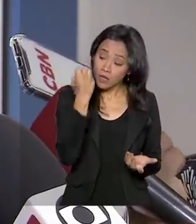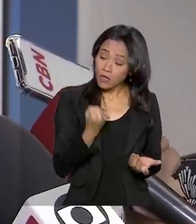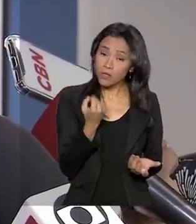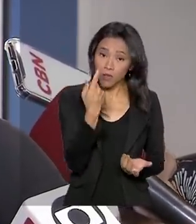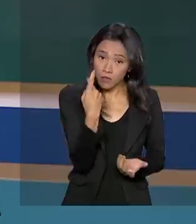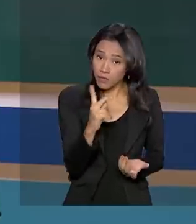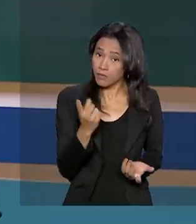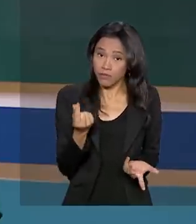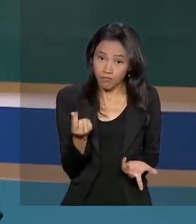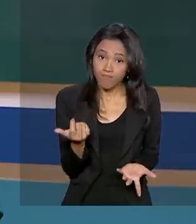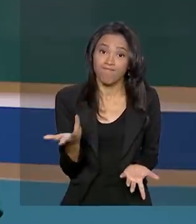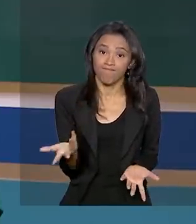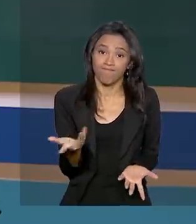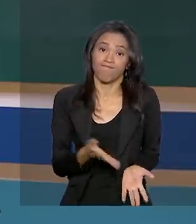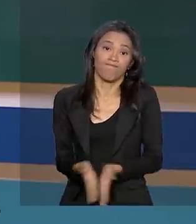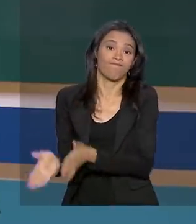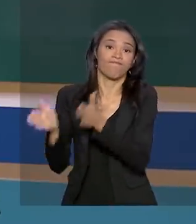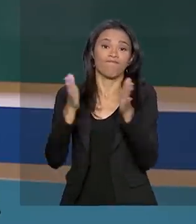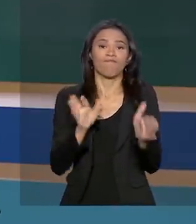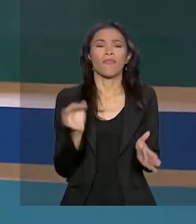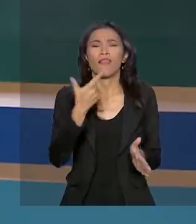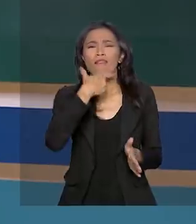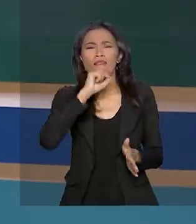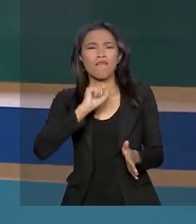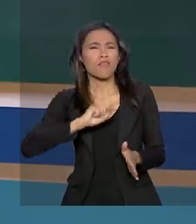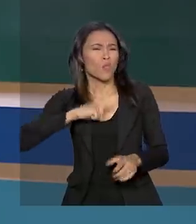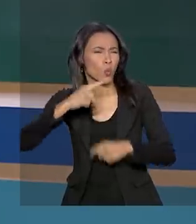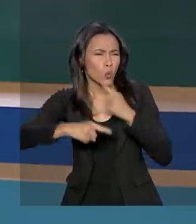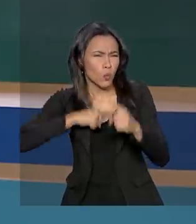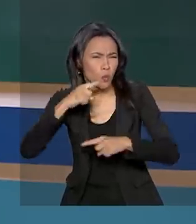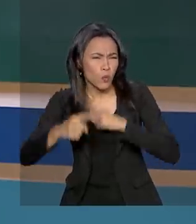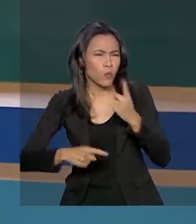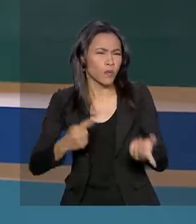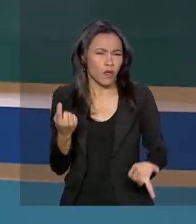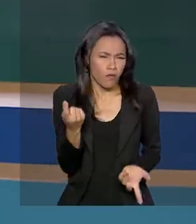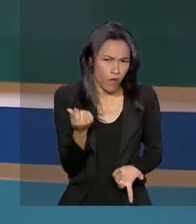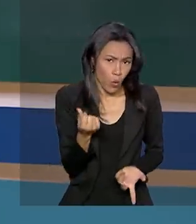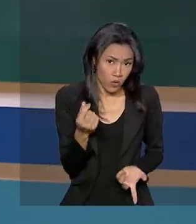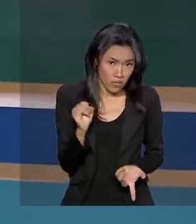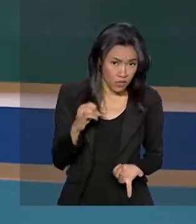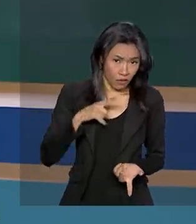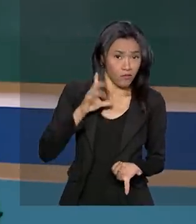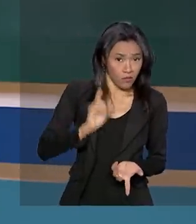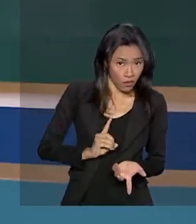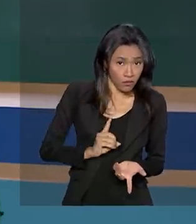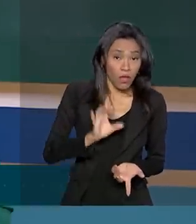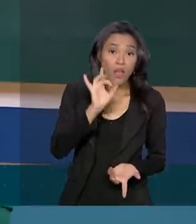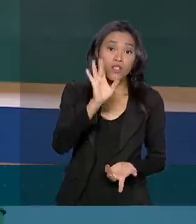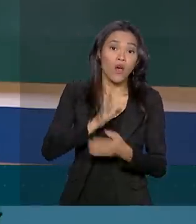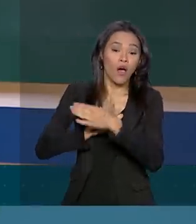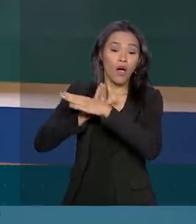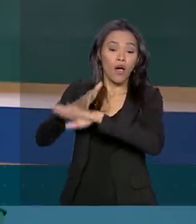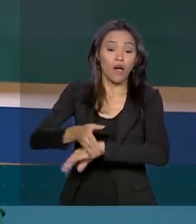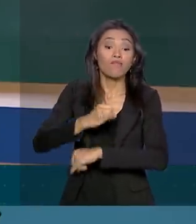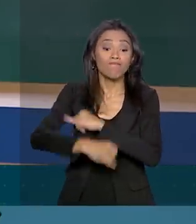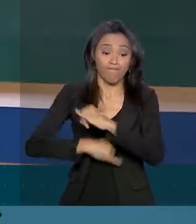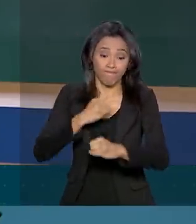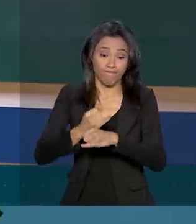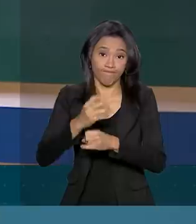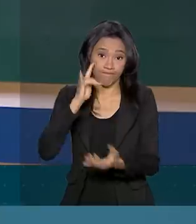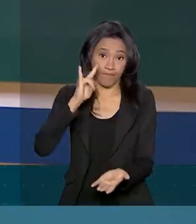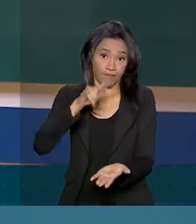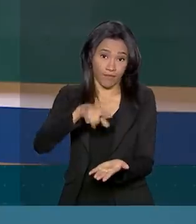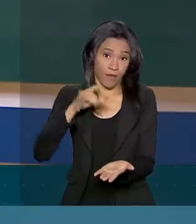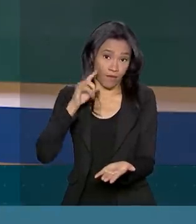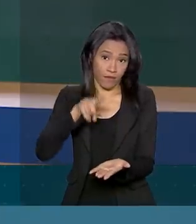pagamento. Quem tiver dúvidas sobre valores e se tem direito ao saque, basta consultar o aplicativo FGTS,